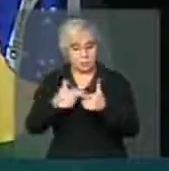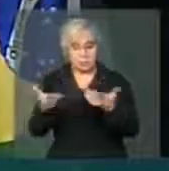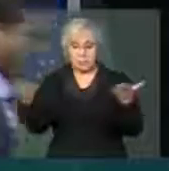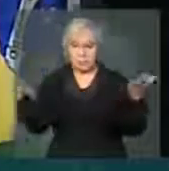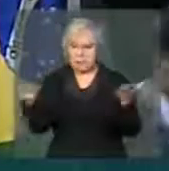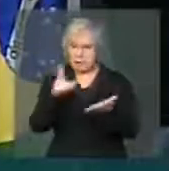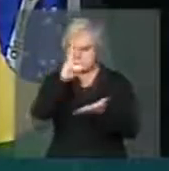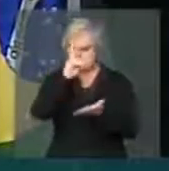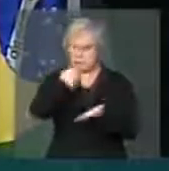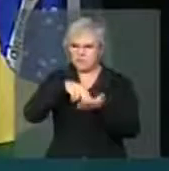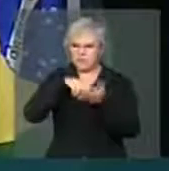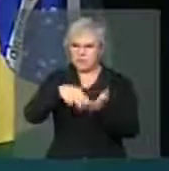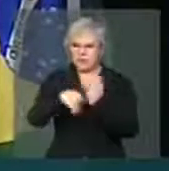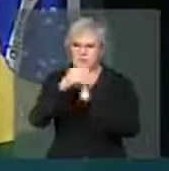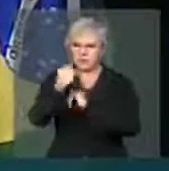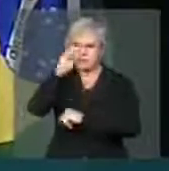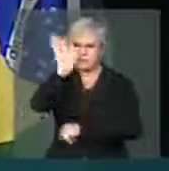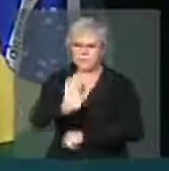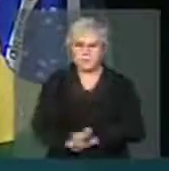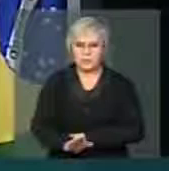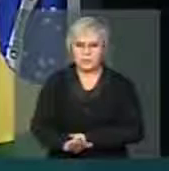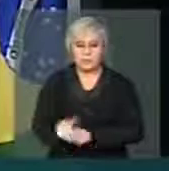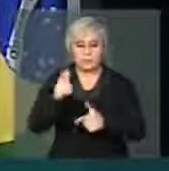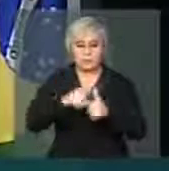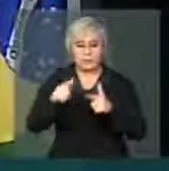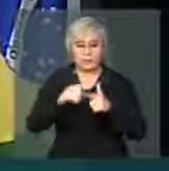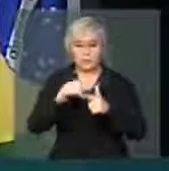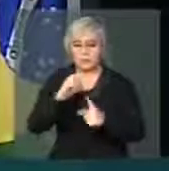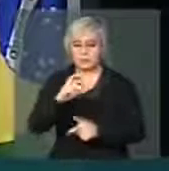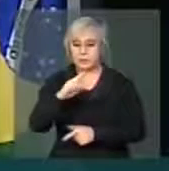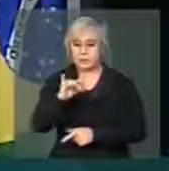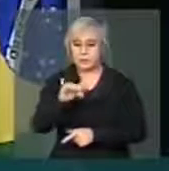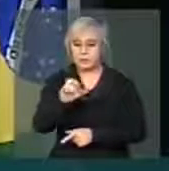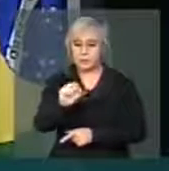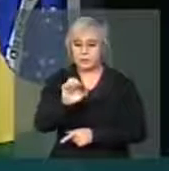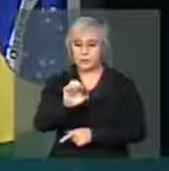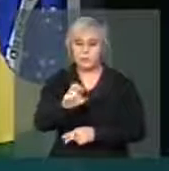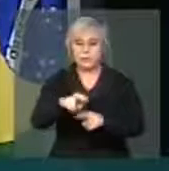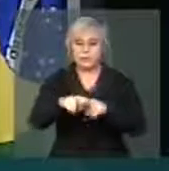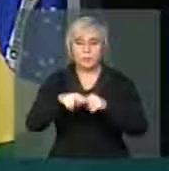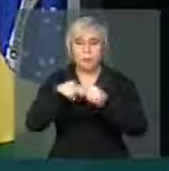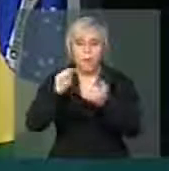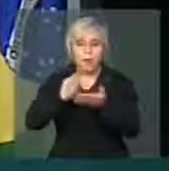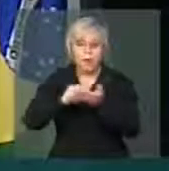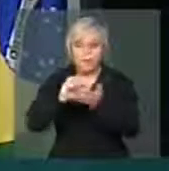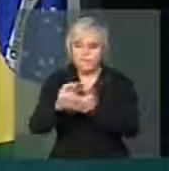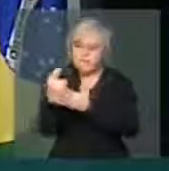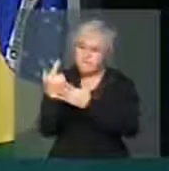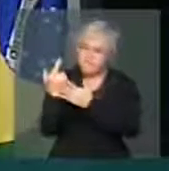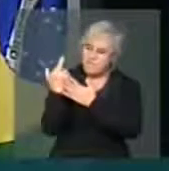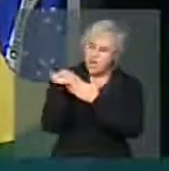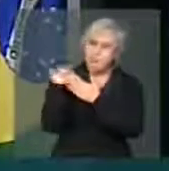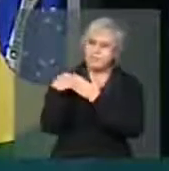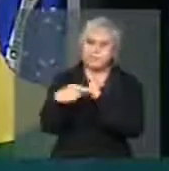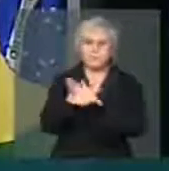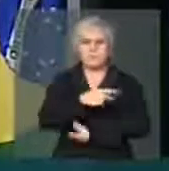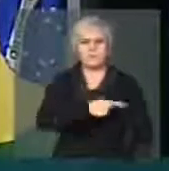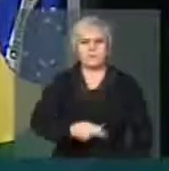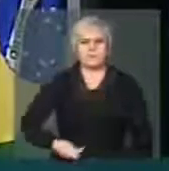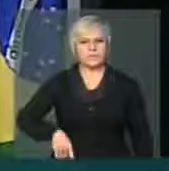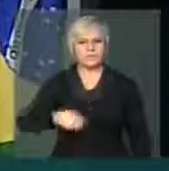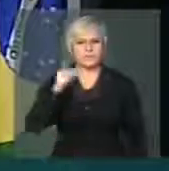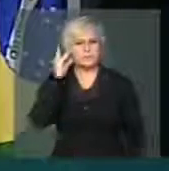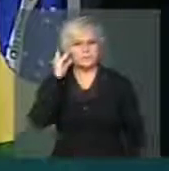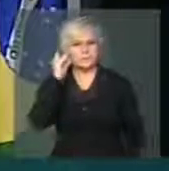está aí colocada É a crise promovida Pela irresponsabilidade Da presidente Dilma Que